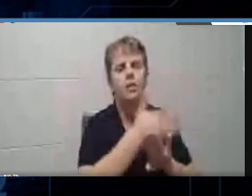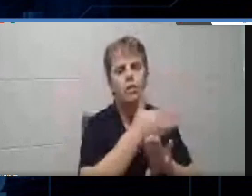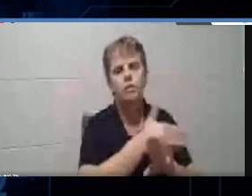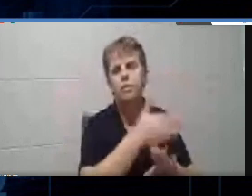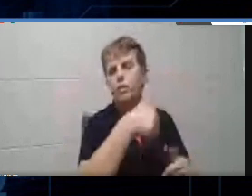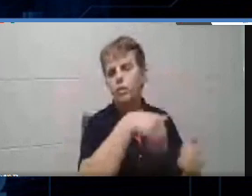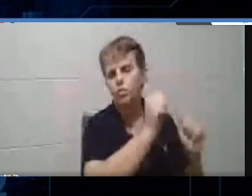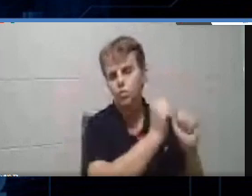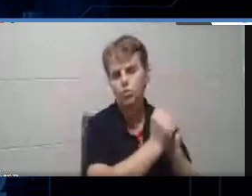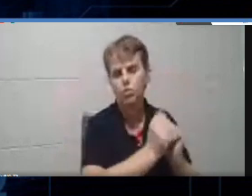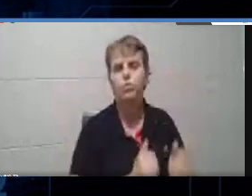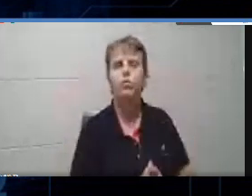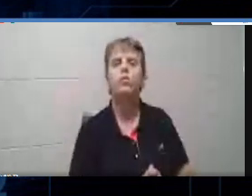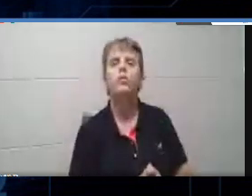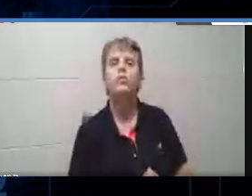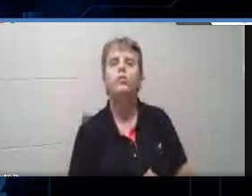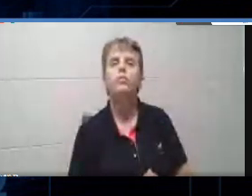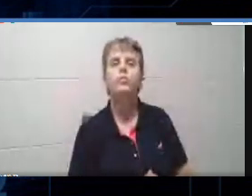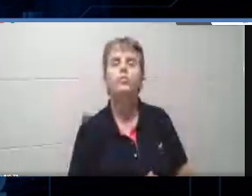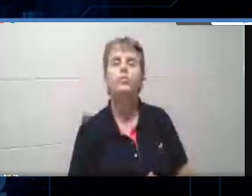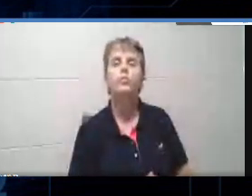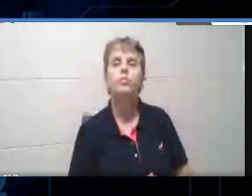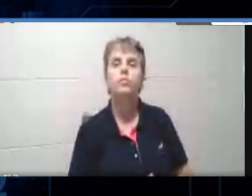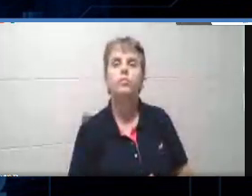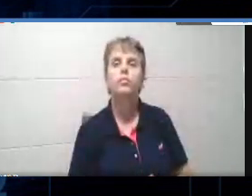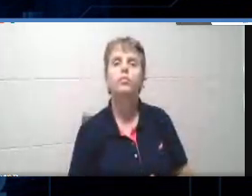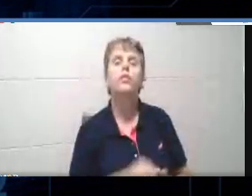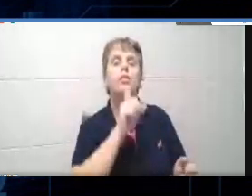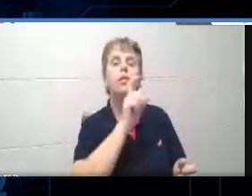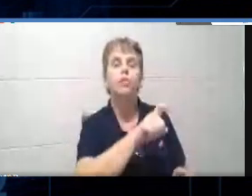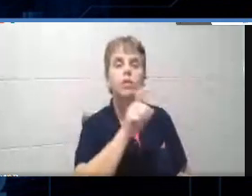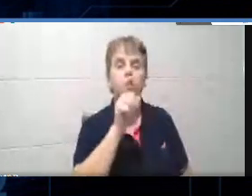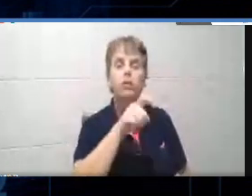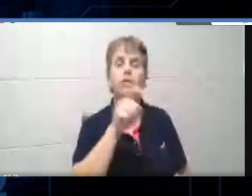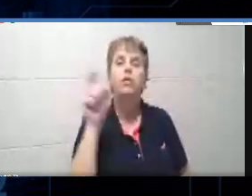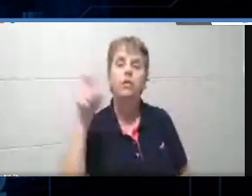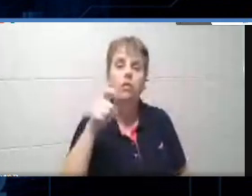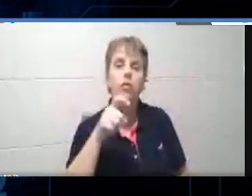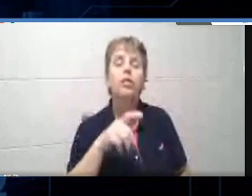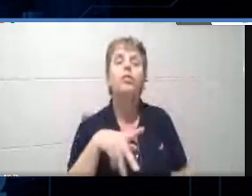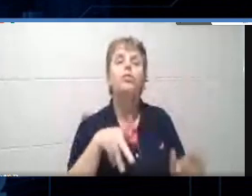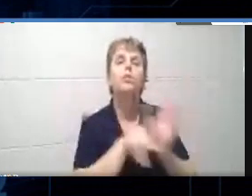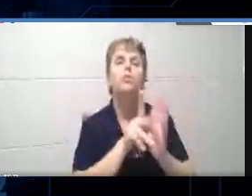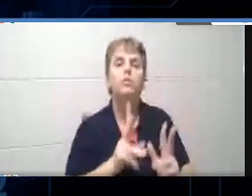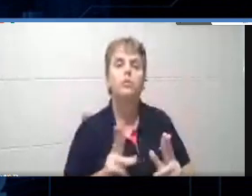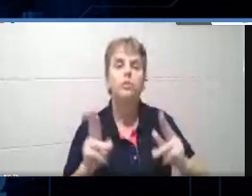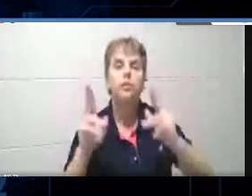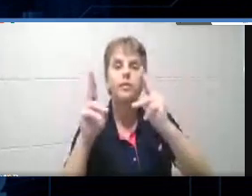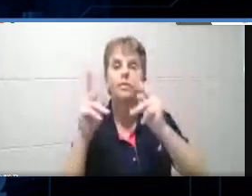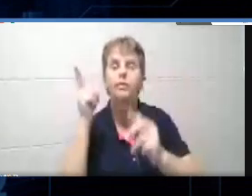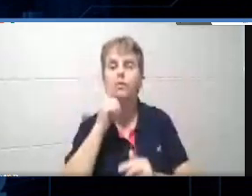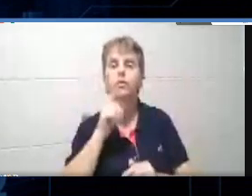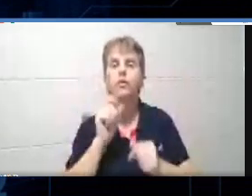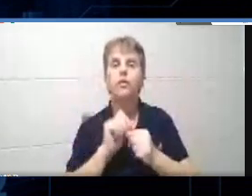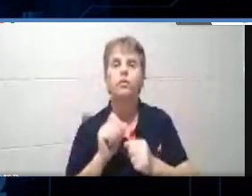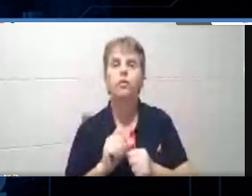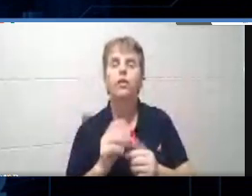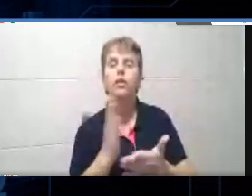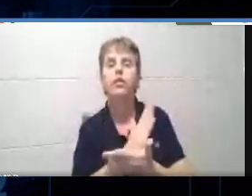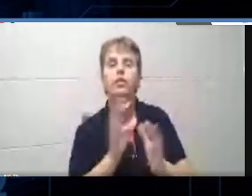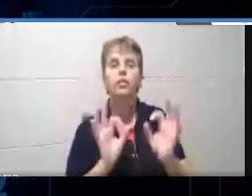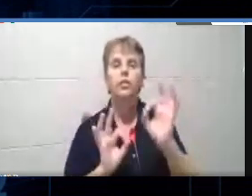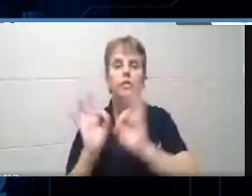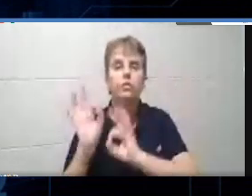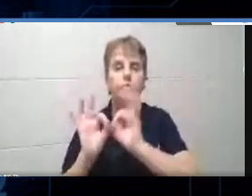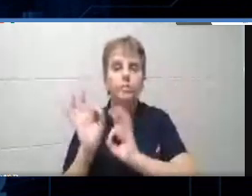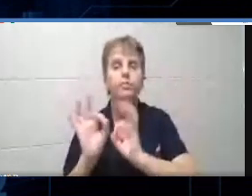uma página aqui, tá? Se eu clicar em play live, tem uma página para edição de algumas configurações, quando